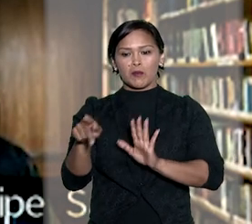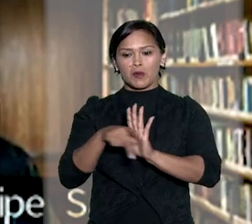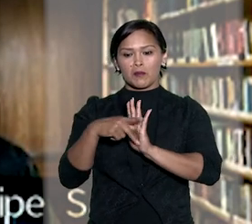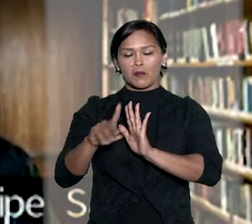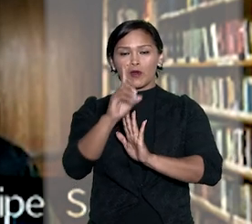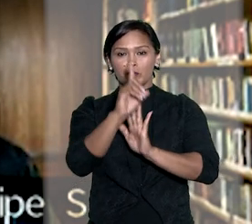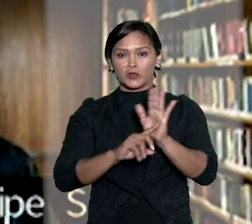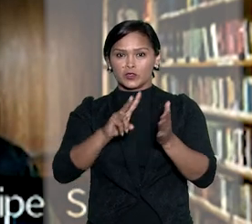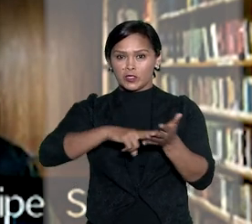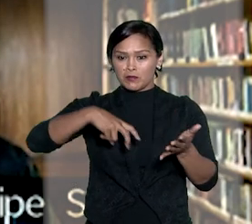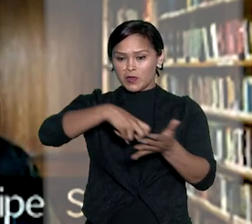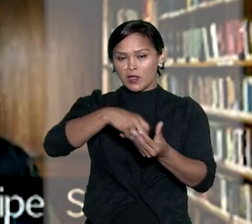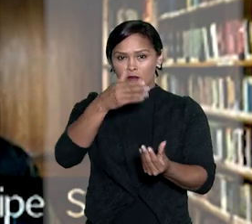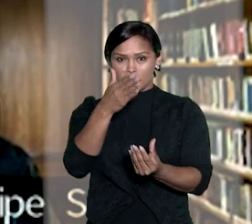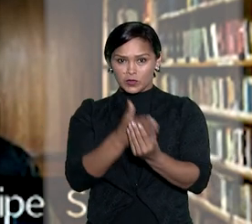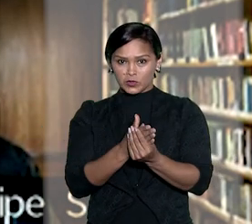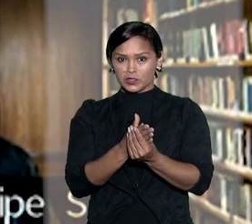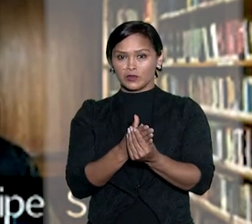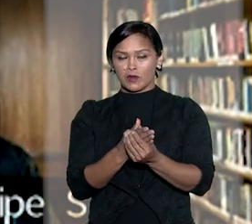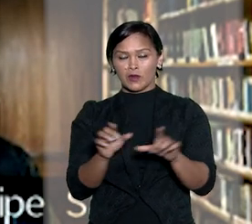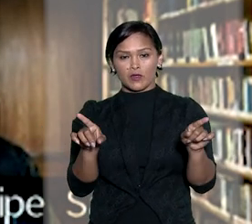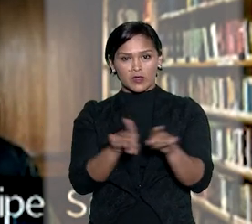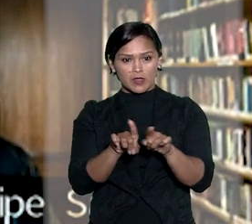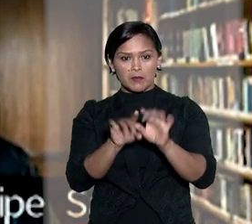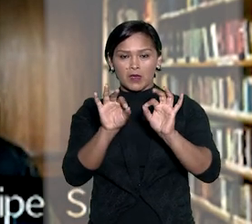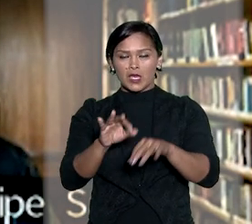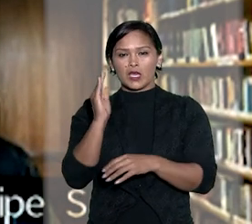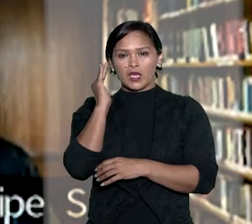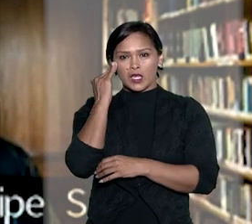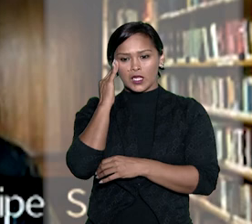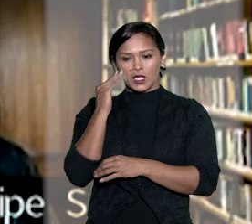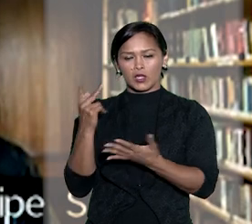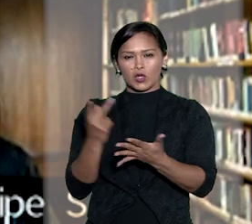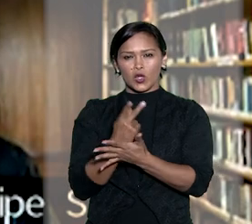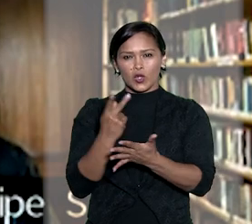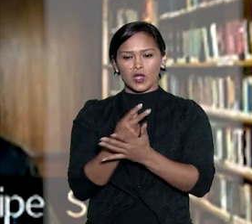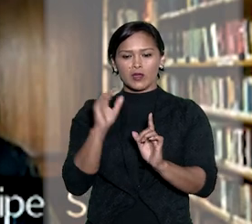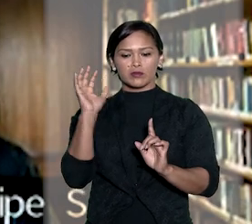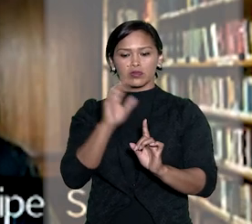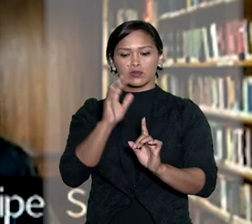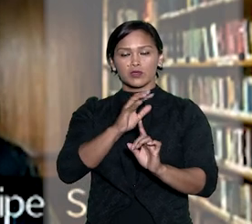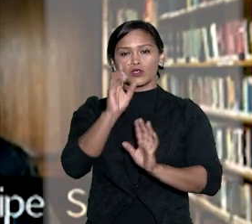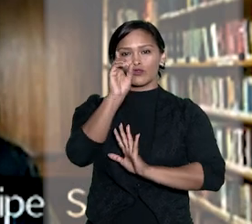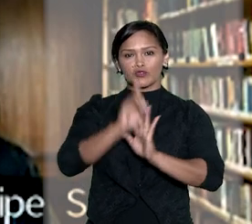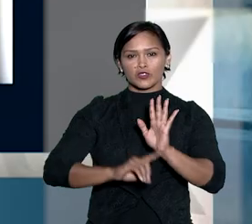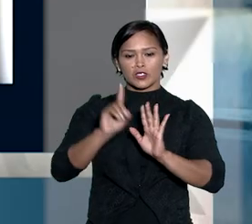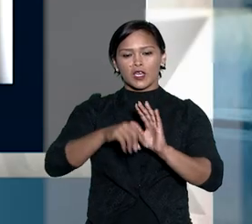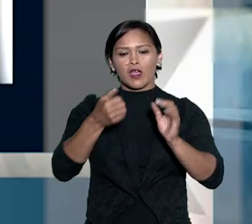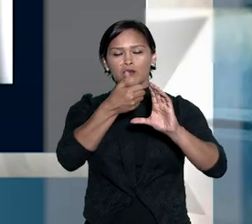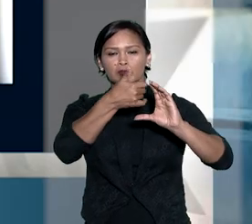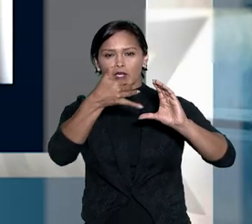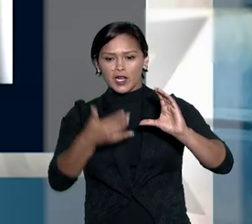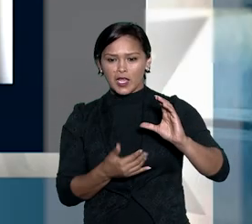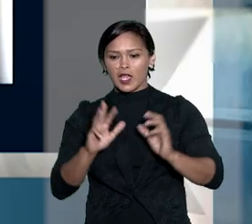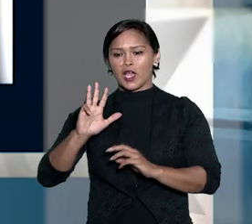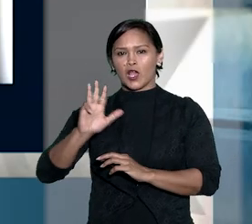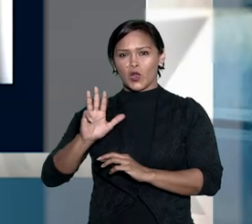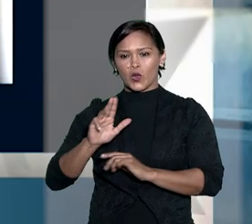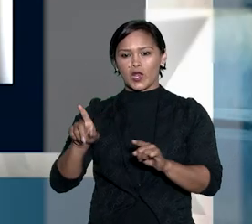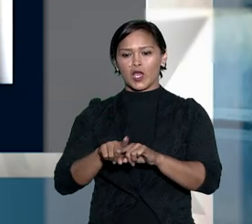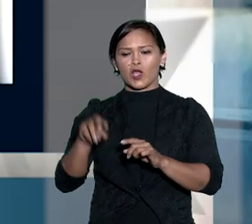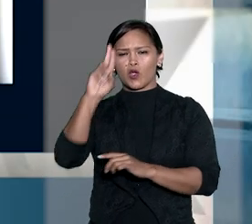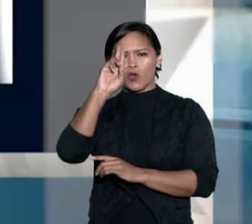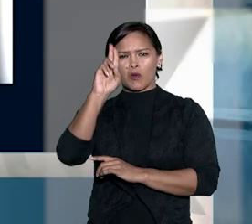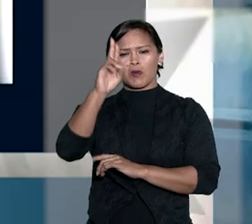típica do direito penal e processual penal e entendeu que ele incorreu em abuso de direito ao caracterizar Lula